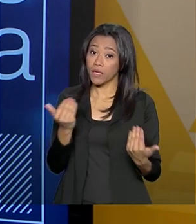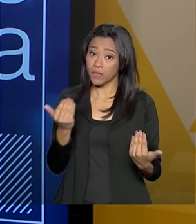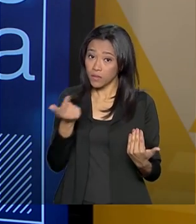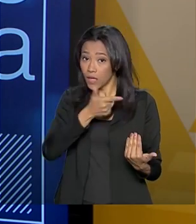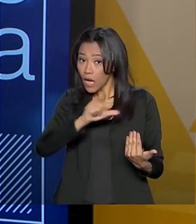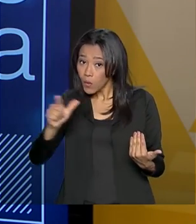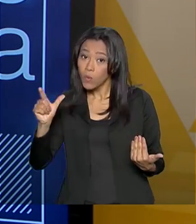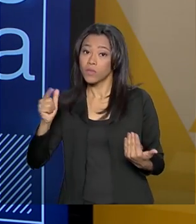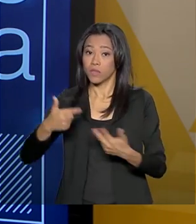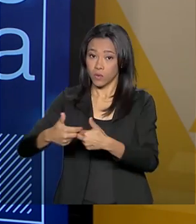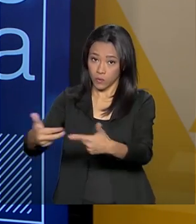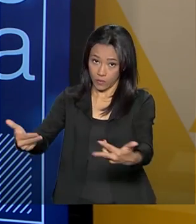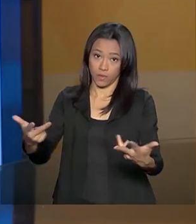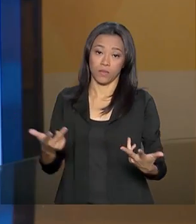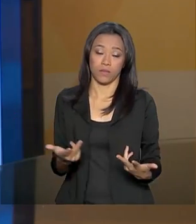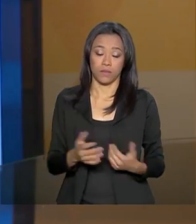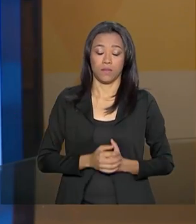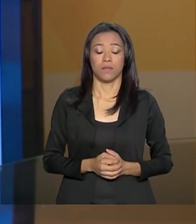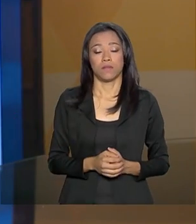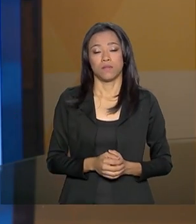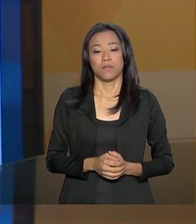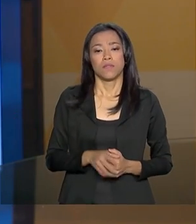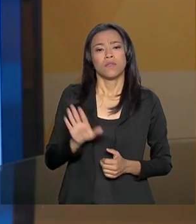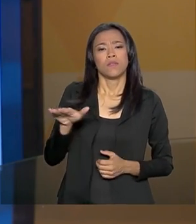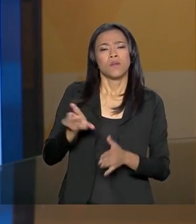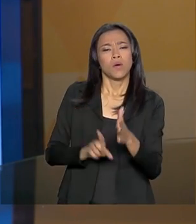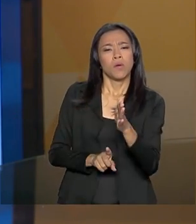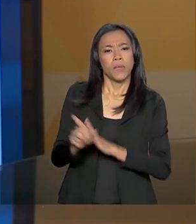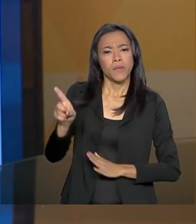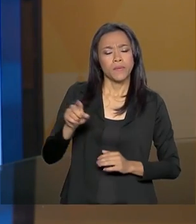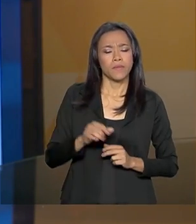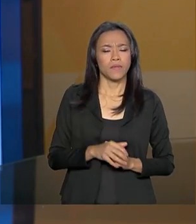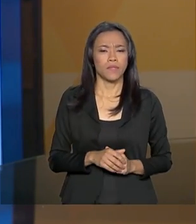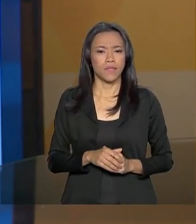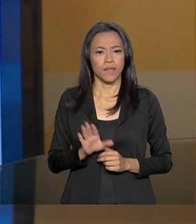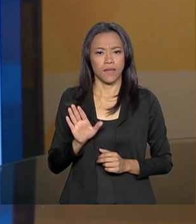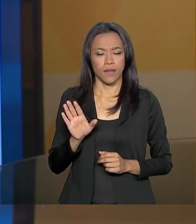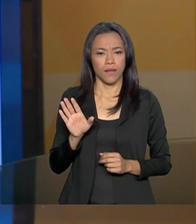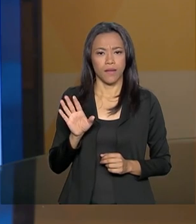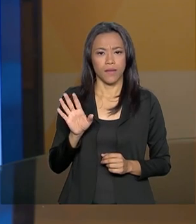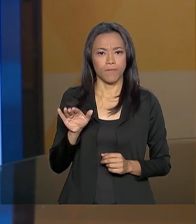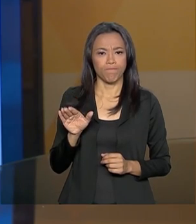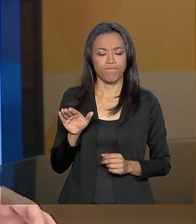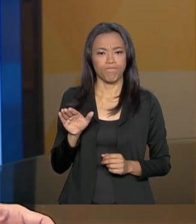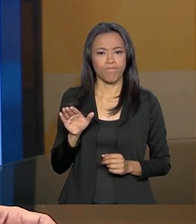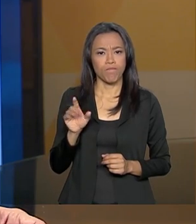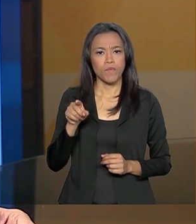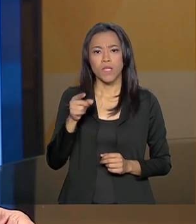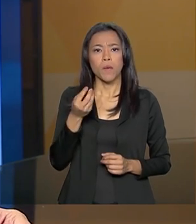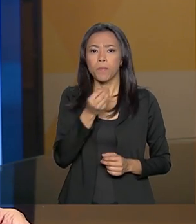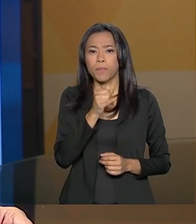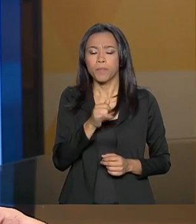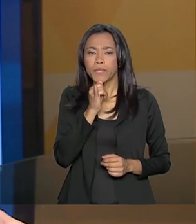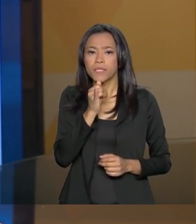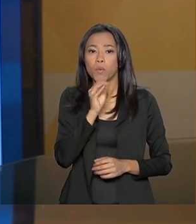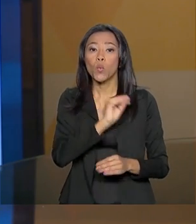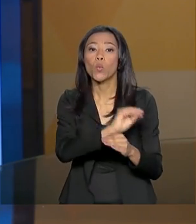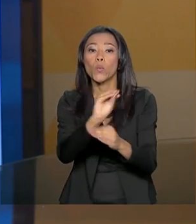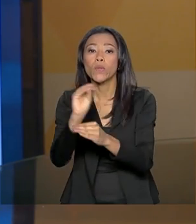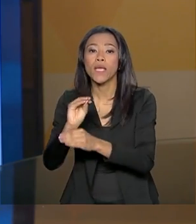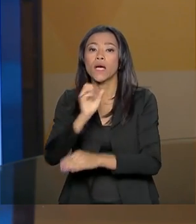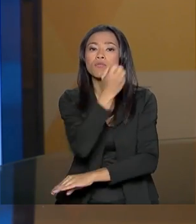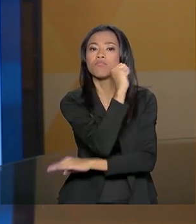da população brasileira. Agora uma pergunta em relação à questão da conservação da biodiversidade.